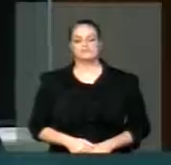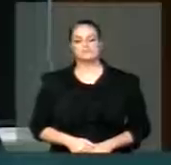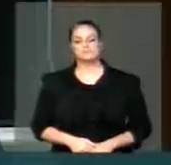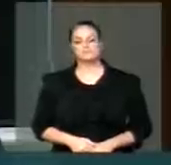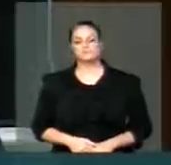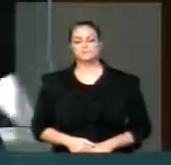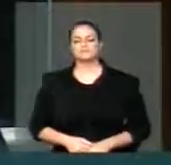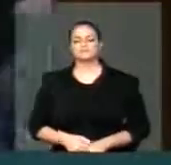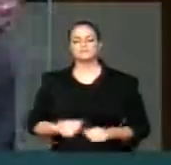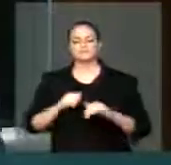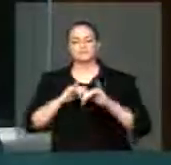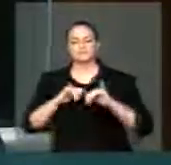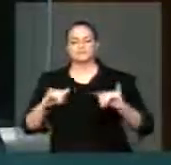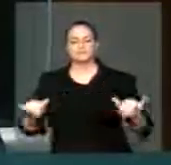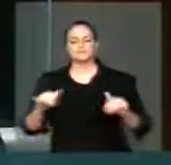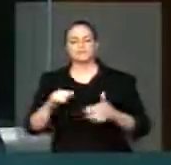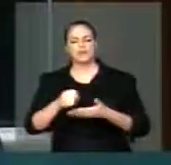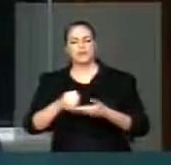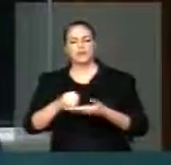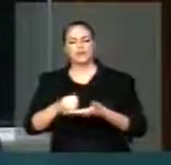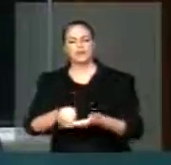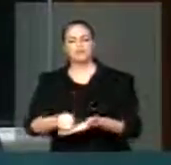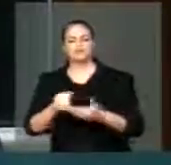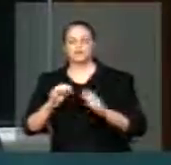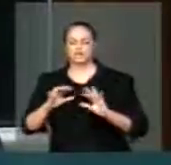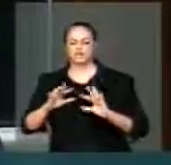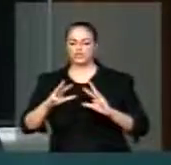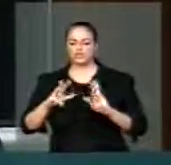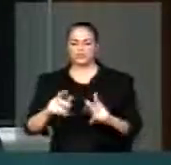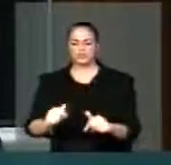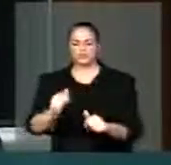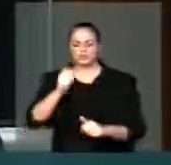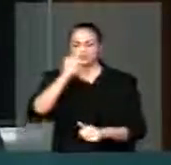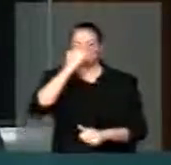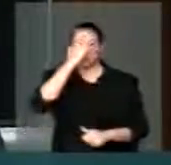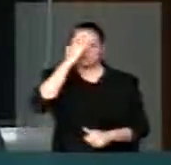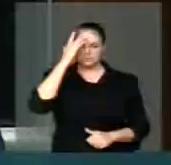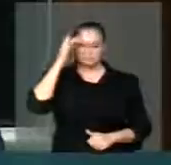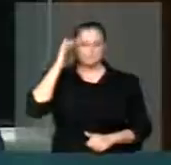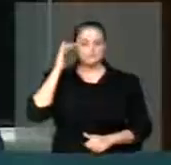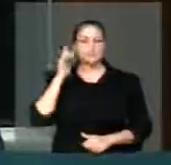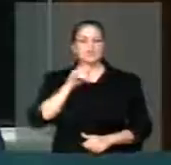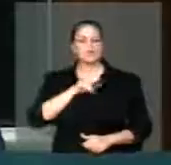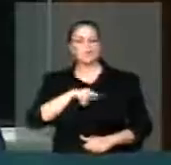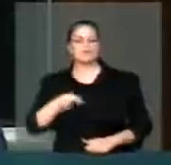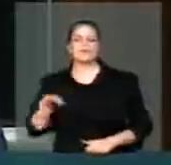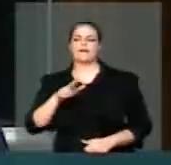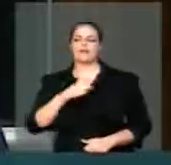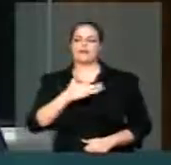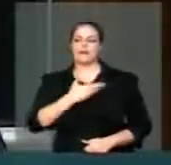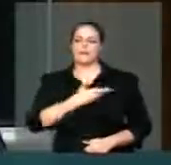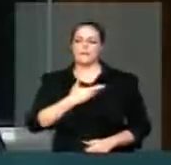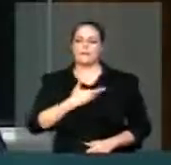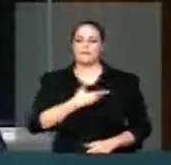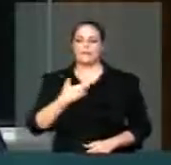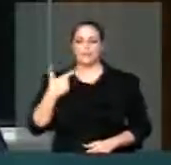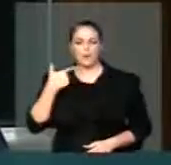a todos nossos irmãos e amigos do movimento das lotéricas que estão sendo também